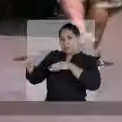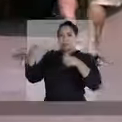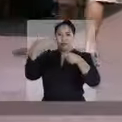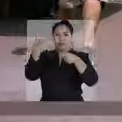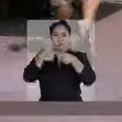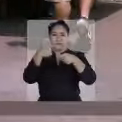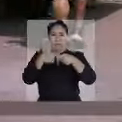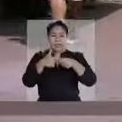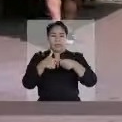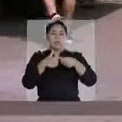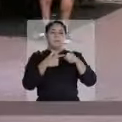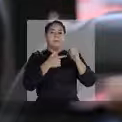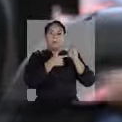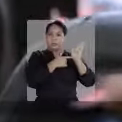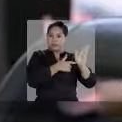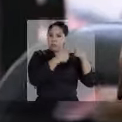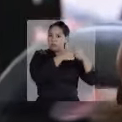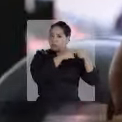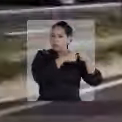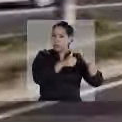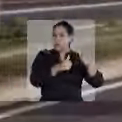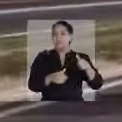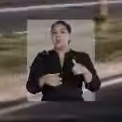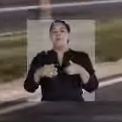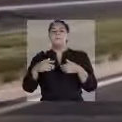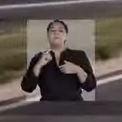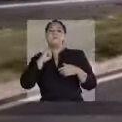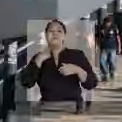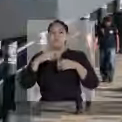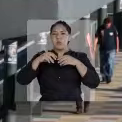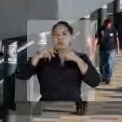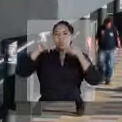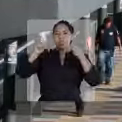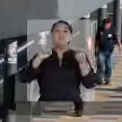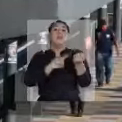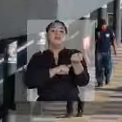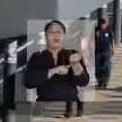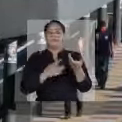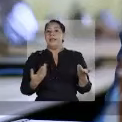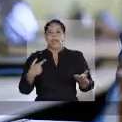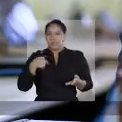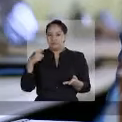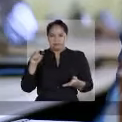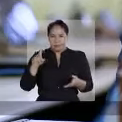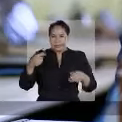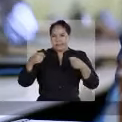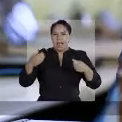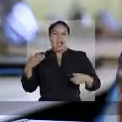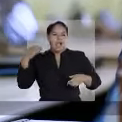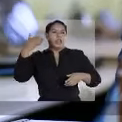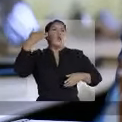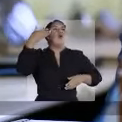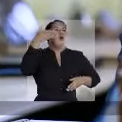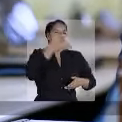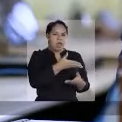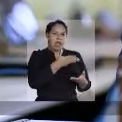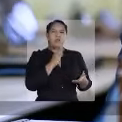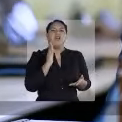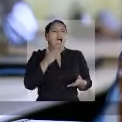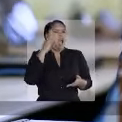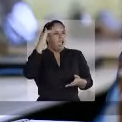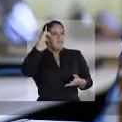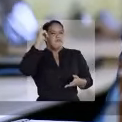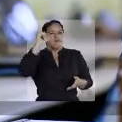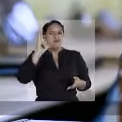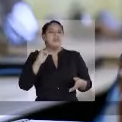de gasolina e passagem de ônibus. Menos poluição e menos estresse. Eu não preciso estar mais indo no órgão. Isso